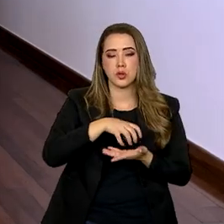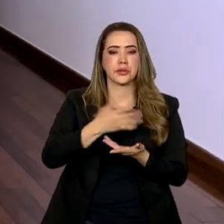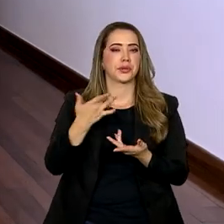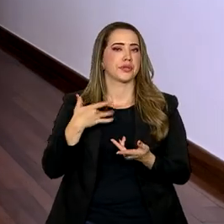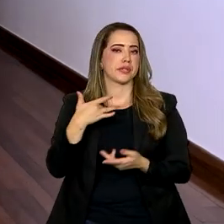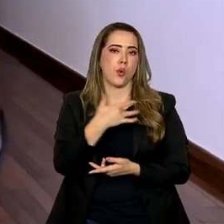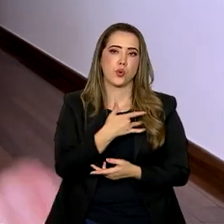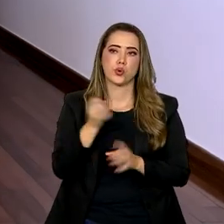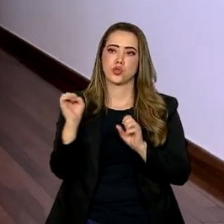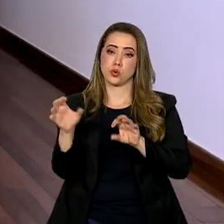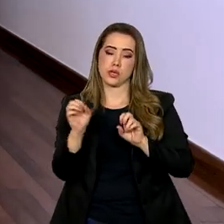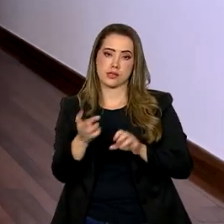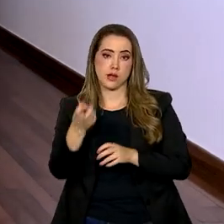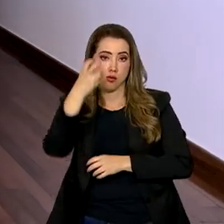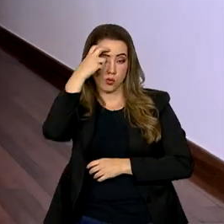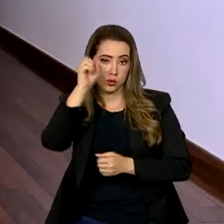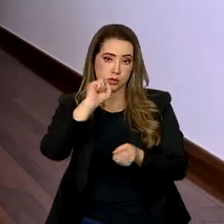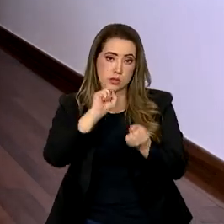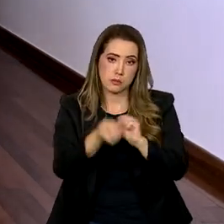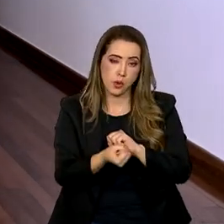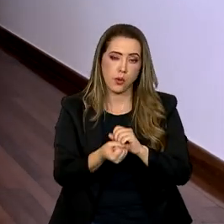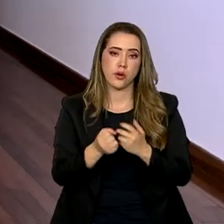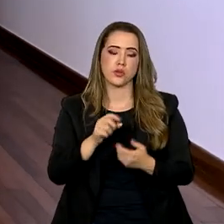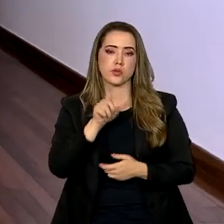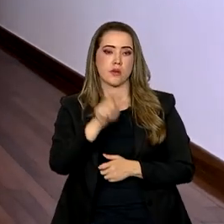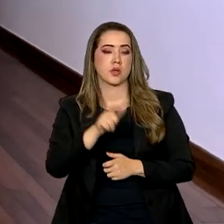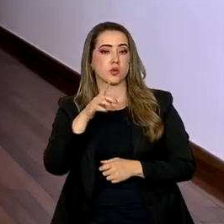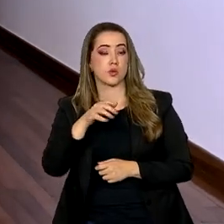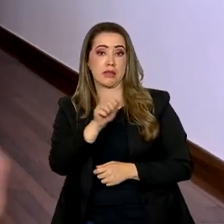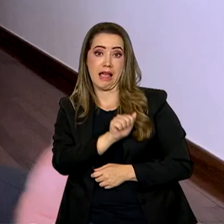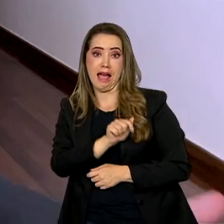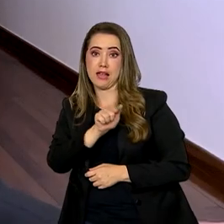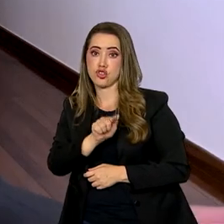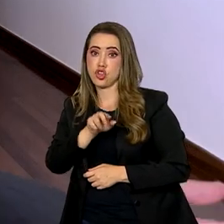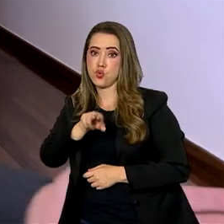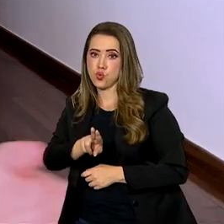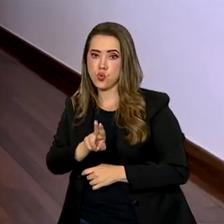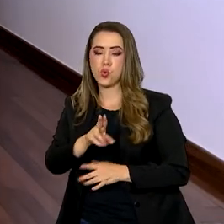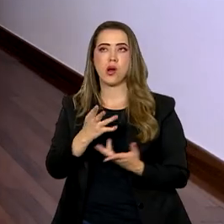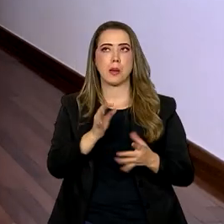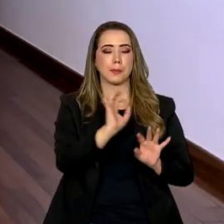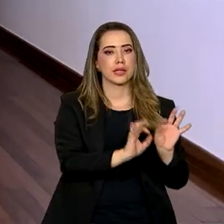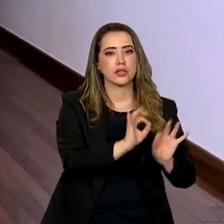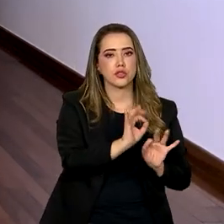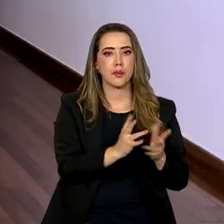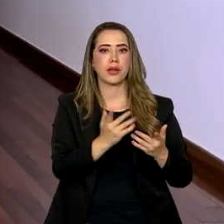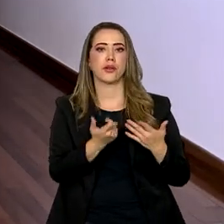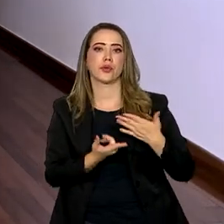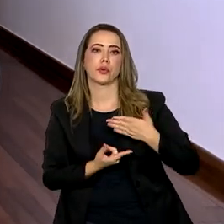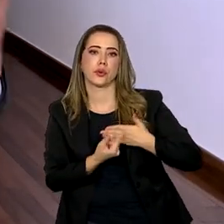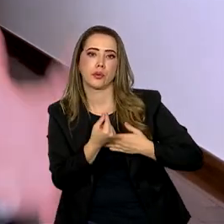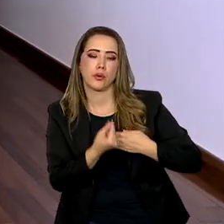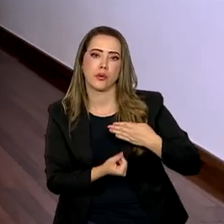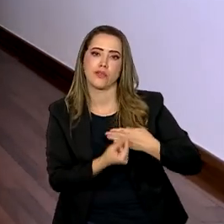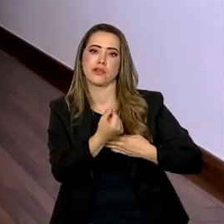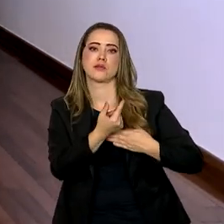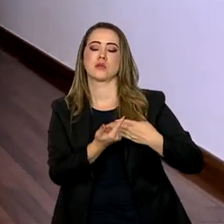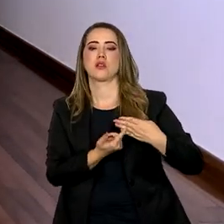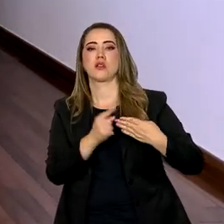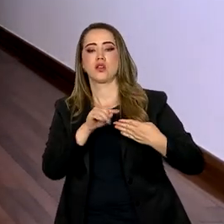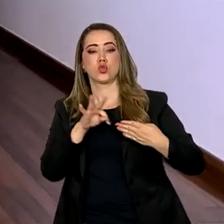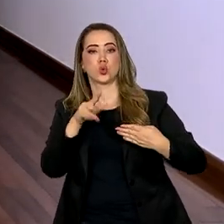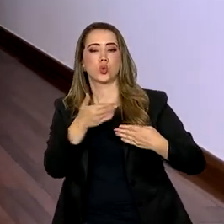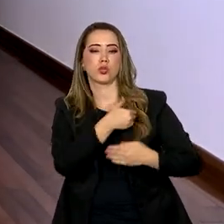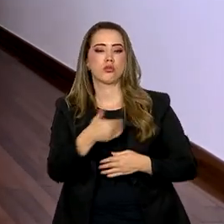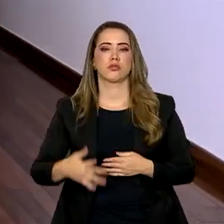cultura, esporte, segurança, o pessoal da Advocacia Geral da União, planejamento, fazenda, presença toda do governo